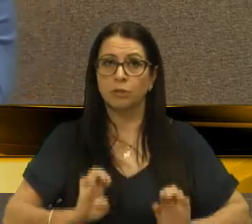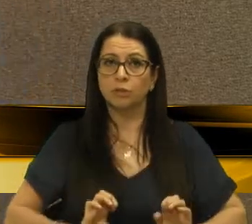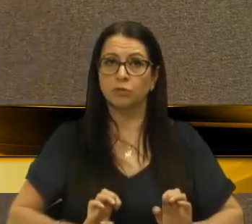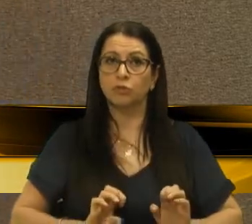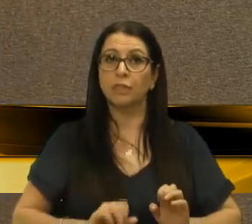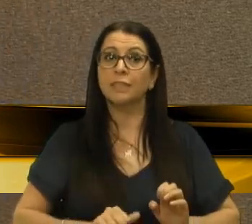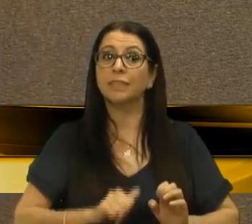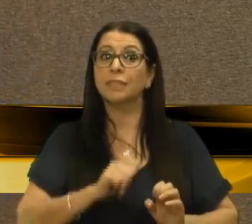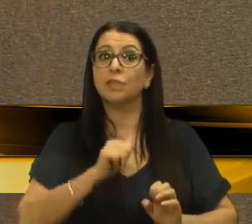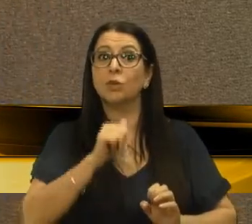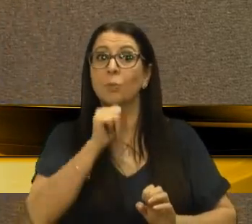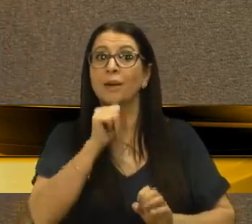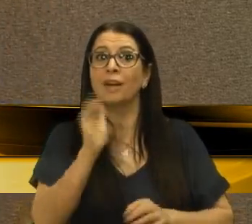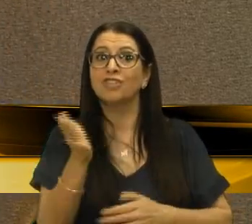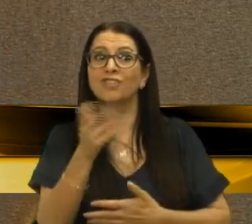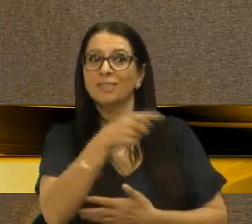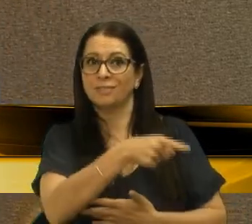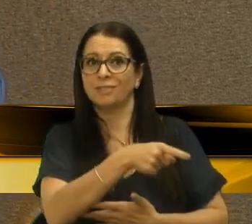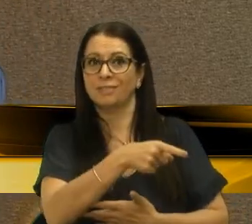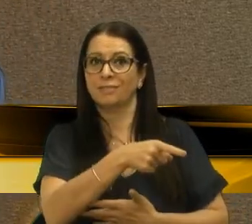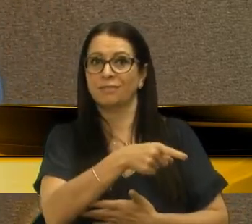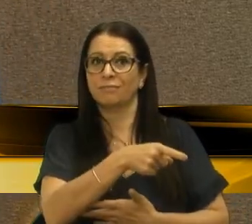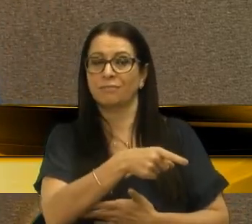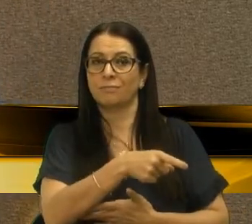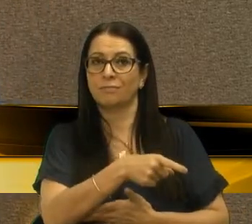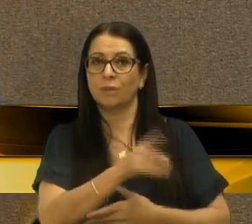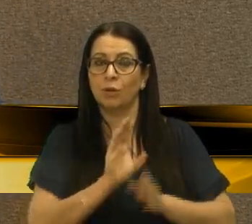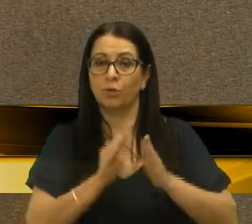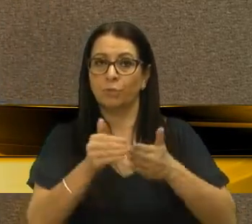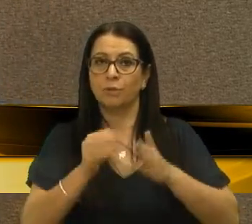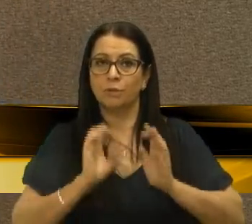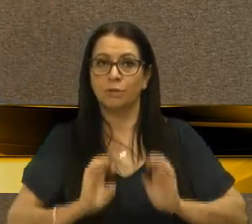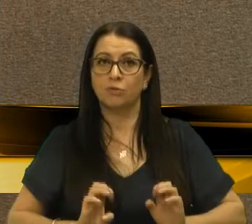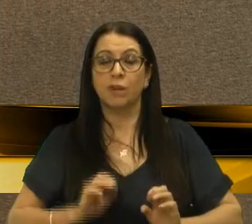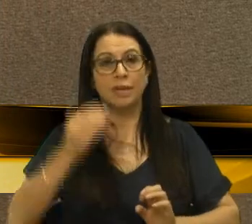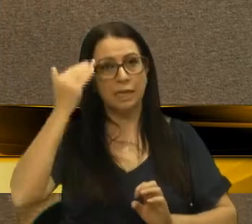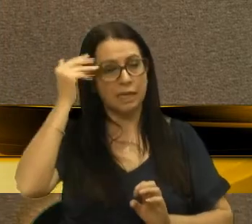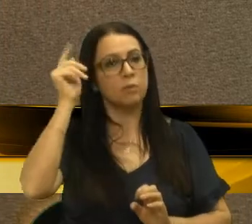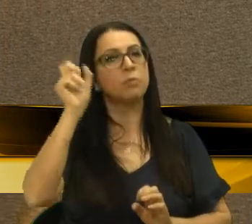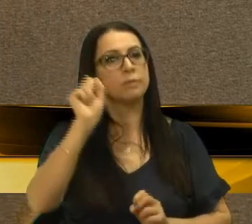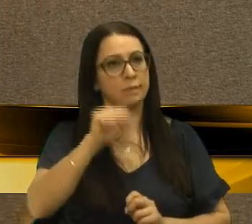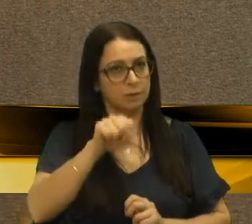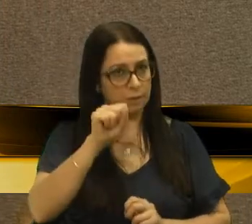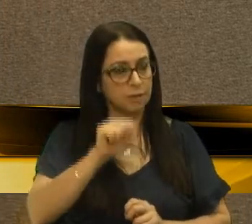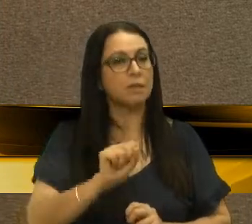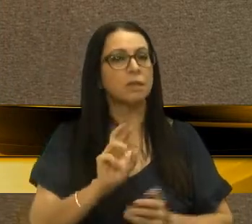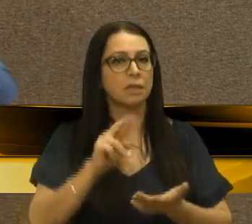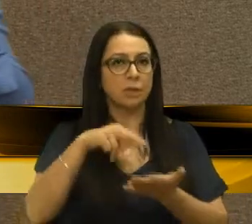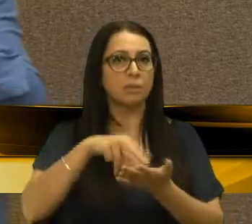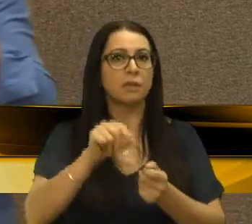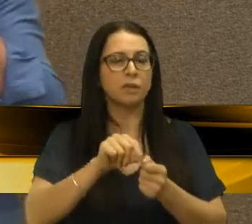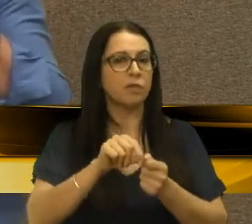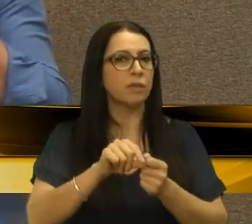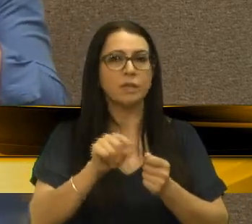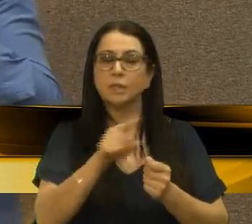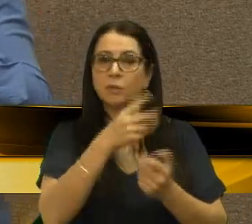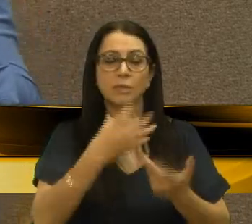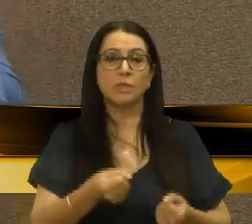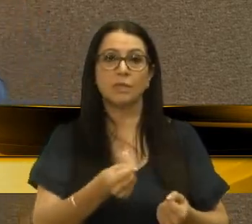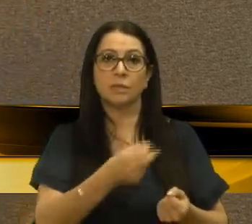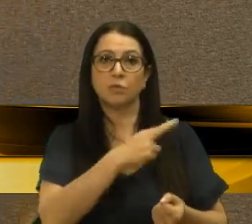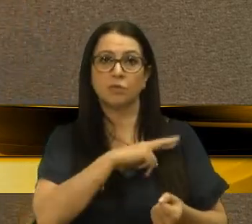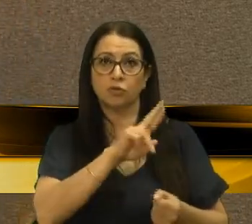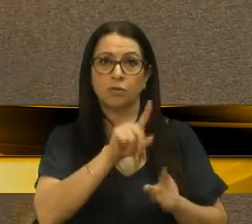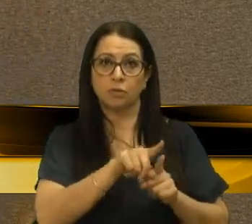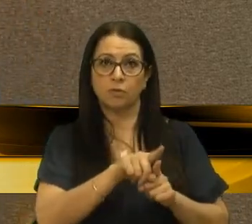advertência nele. Ou seja, a comissão de ética entendeu que, sim, realmente ele cometeu intolerância religiosa, deu uma